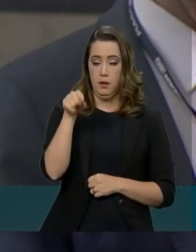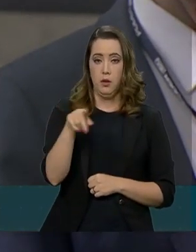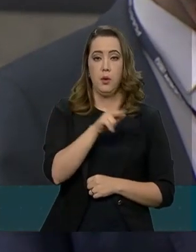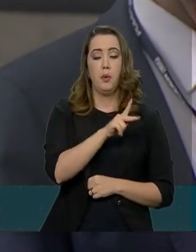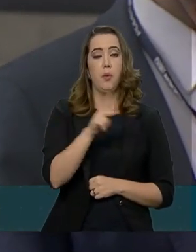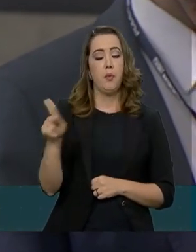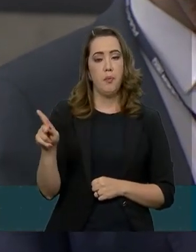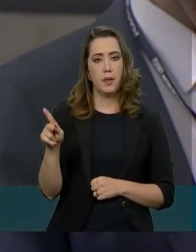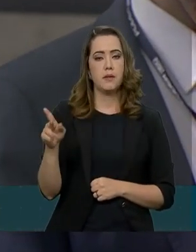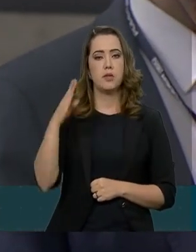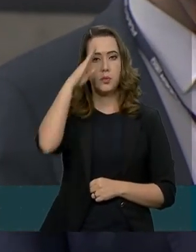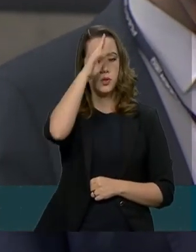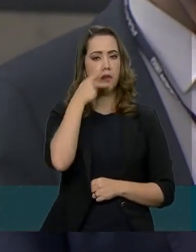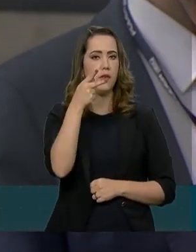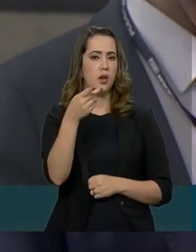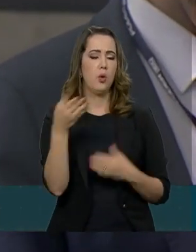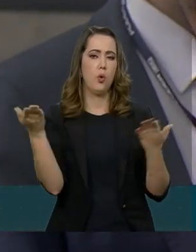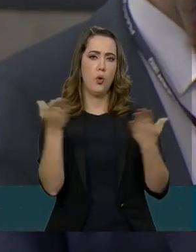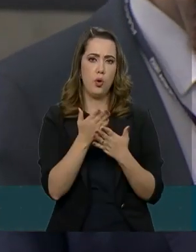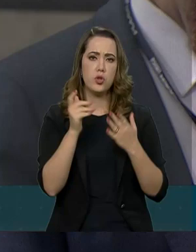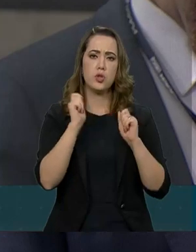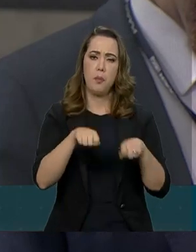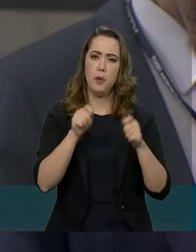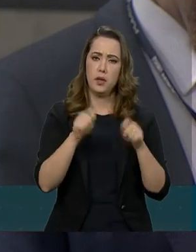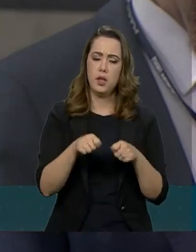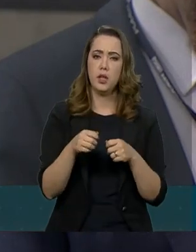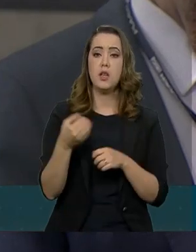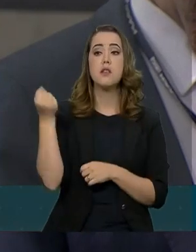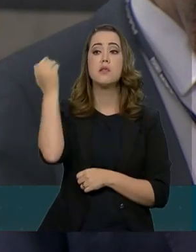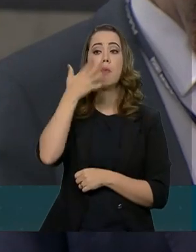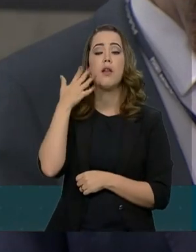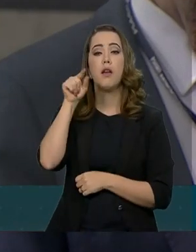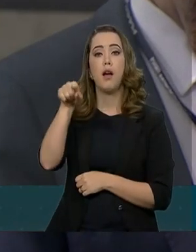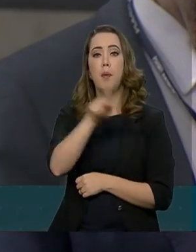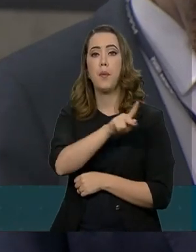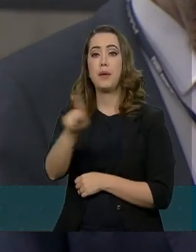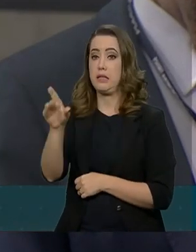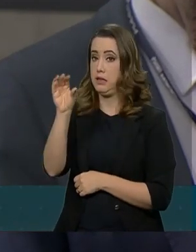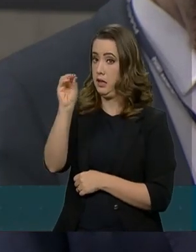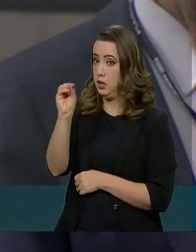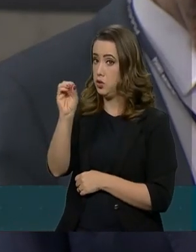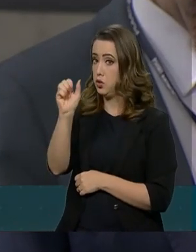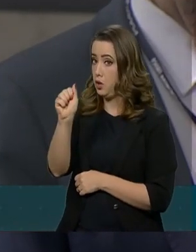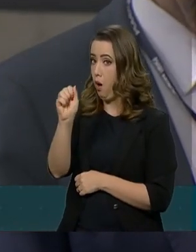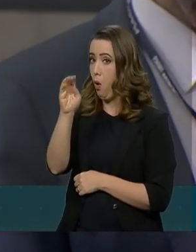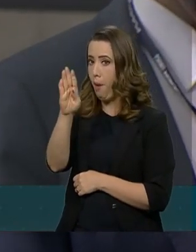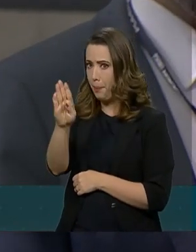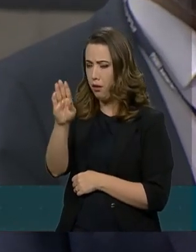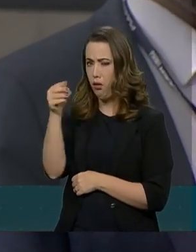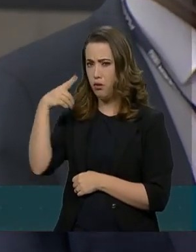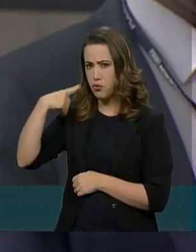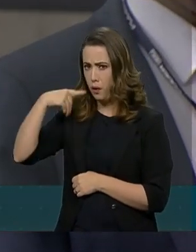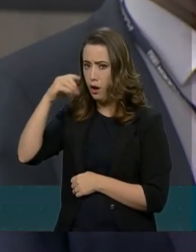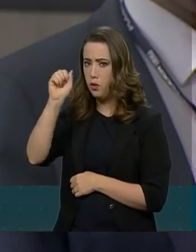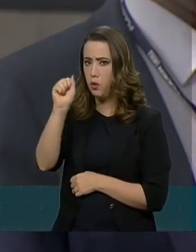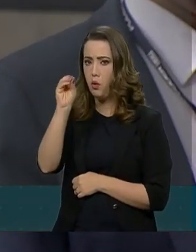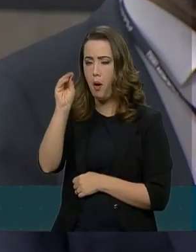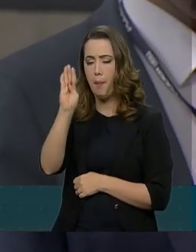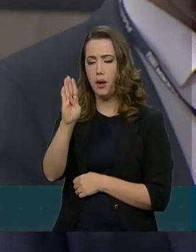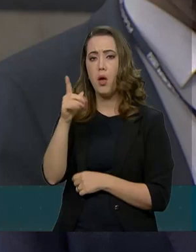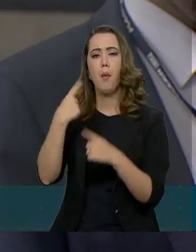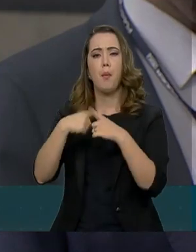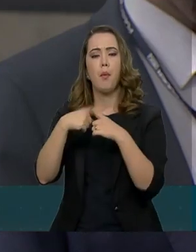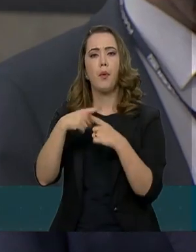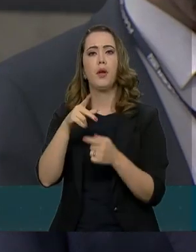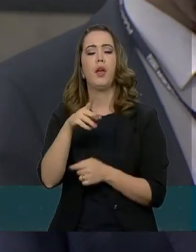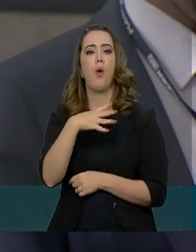OAB como que o pai dele, Fernando Santa Cruz, desapareceu na época da ditadura. Uma primeira pergunta é